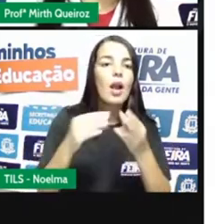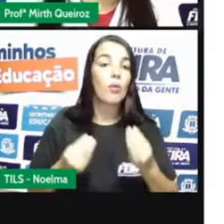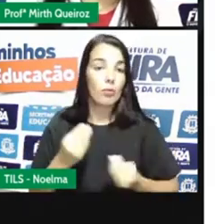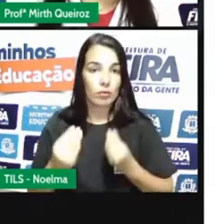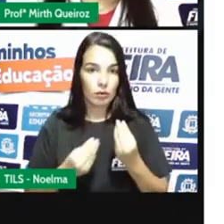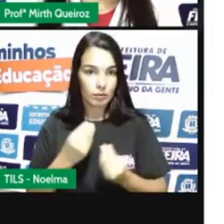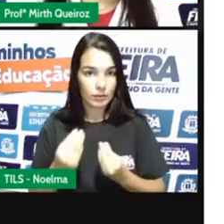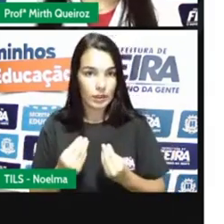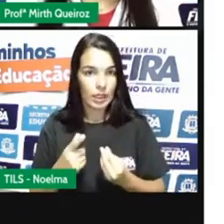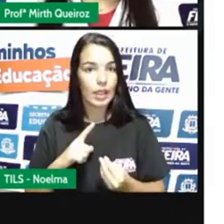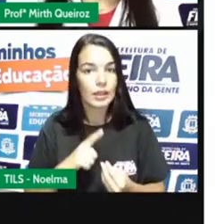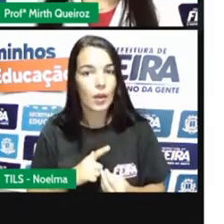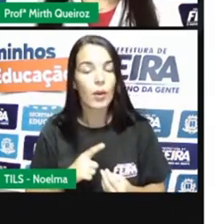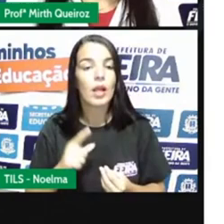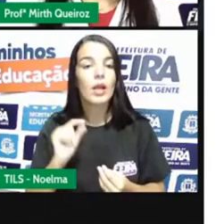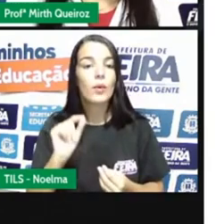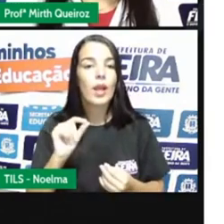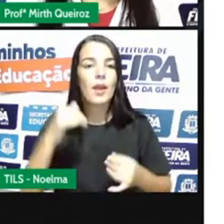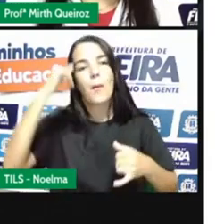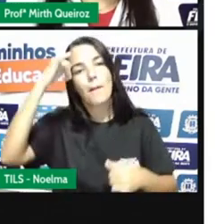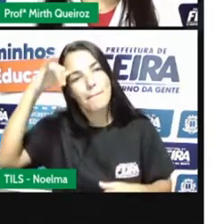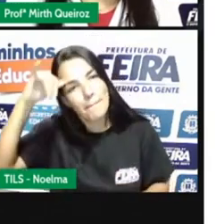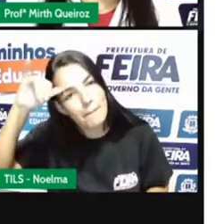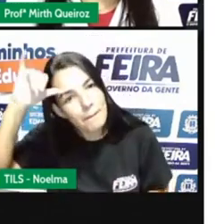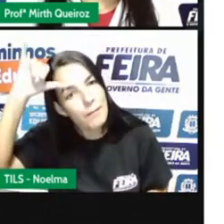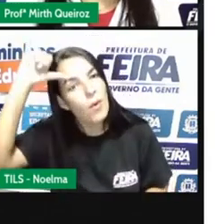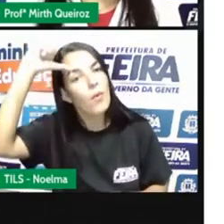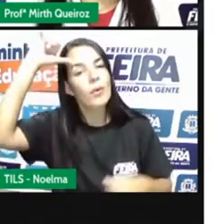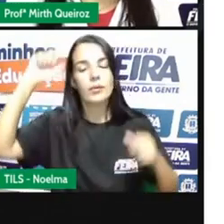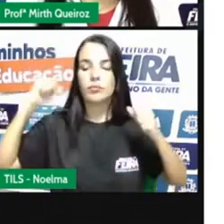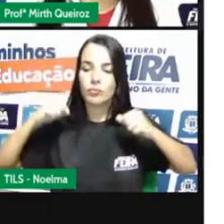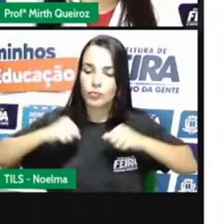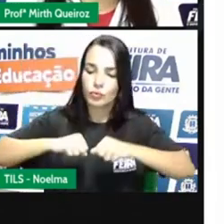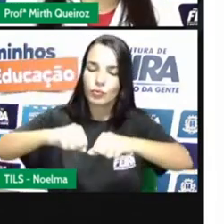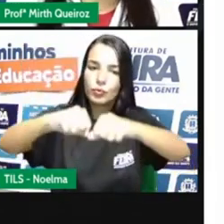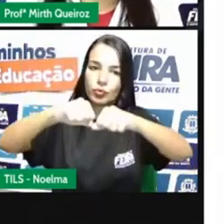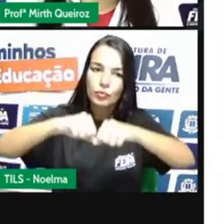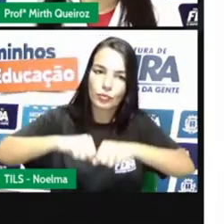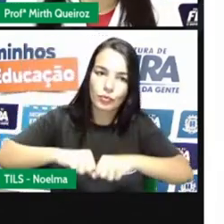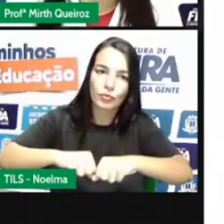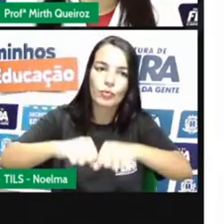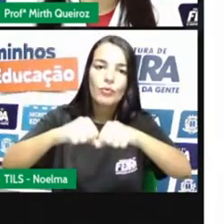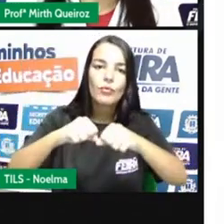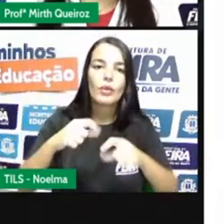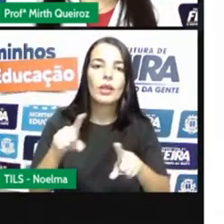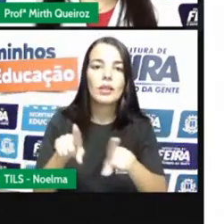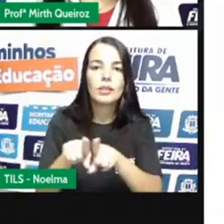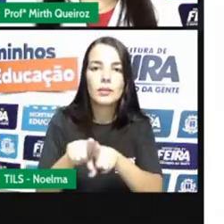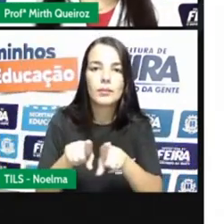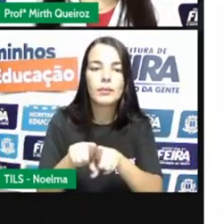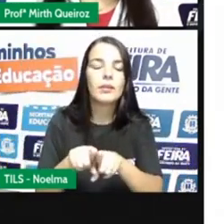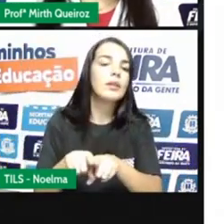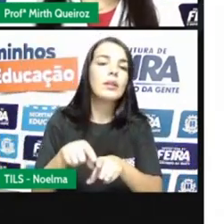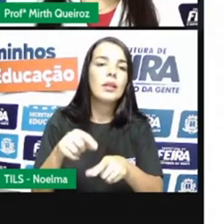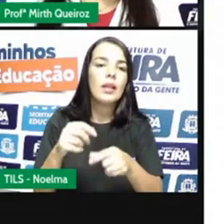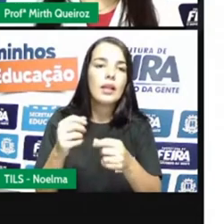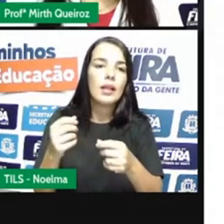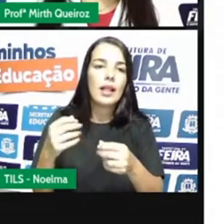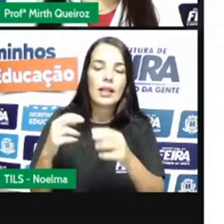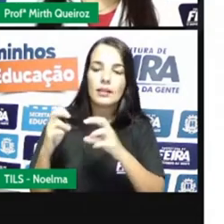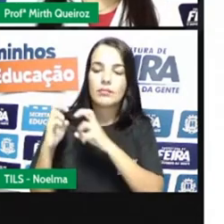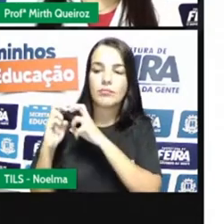transporte do ouro e tinha aí também os comboeiros, que eram transporte de escravos, né? Onde